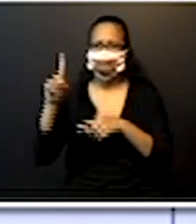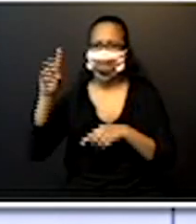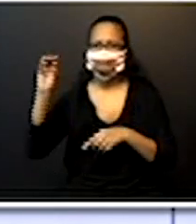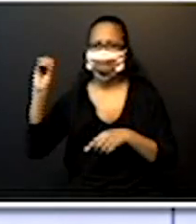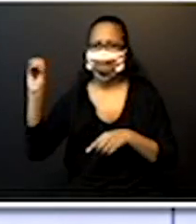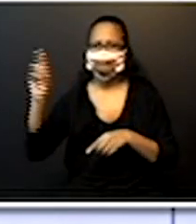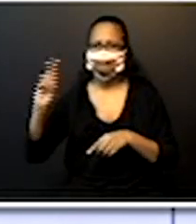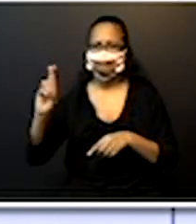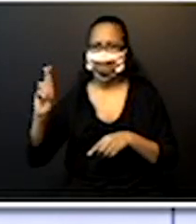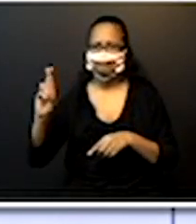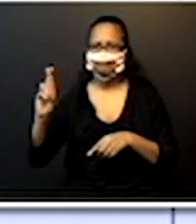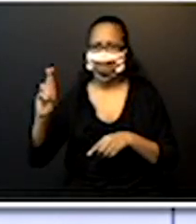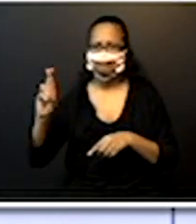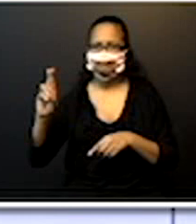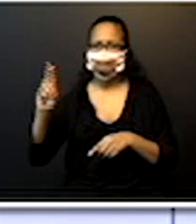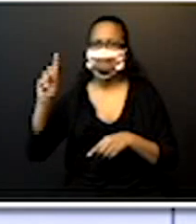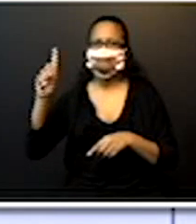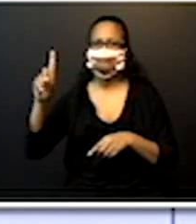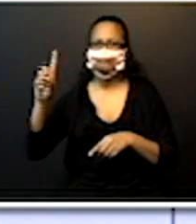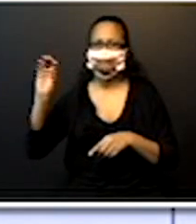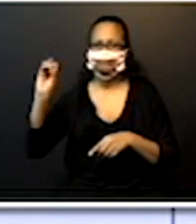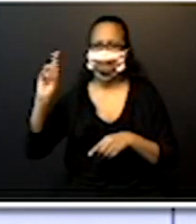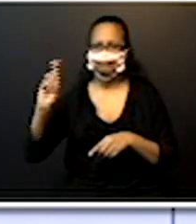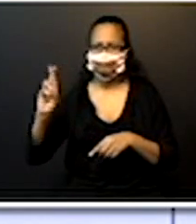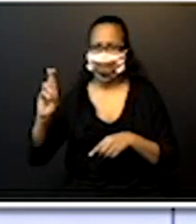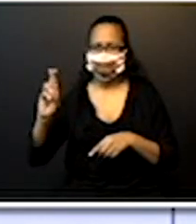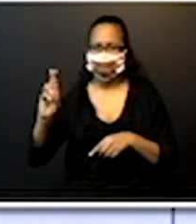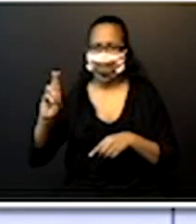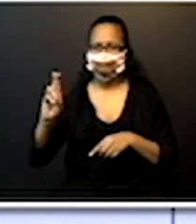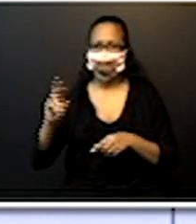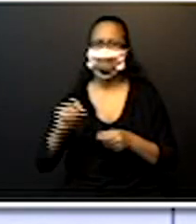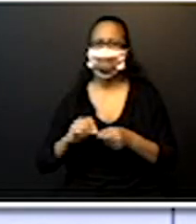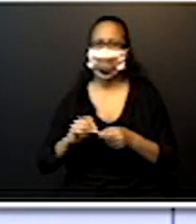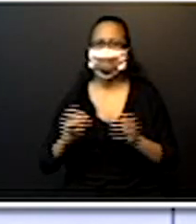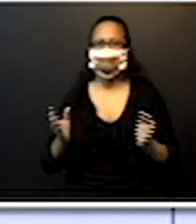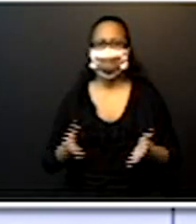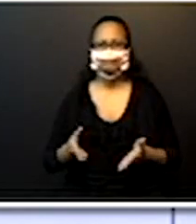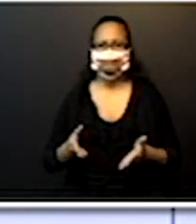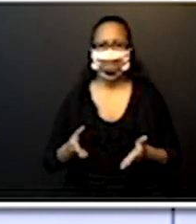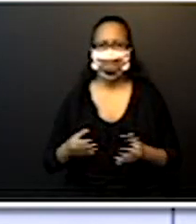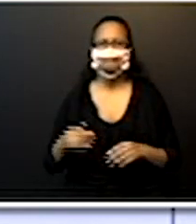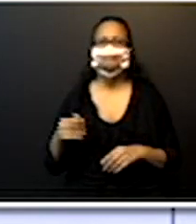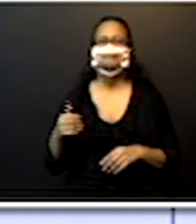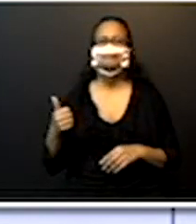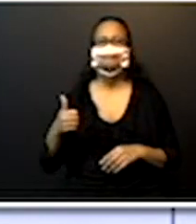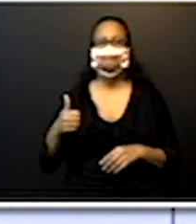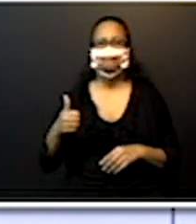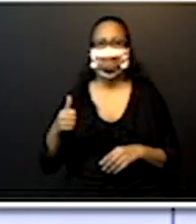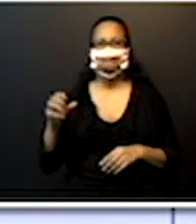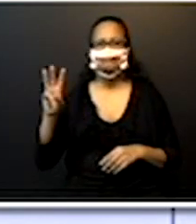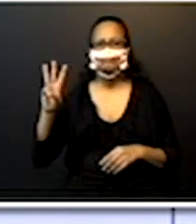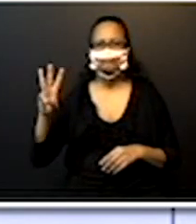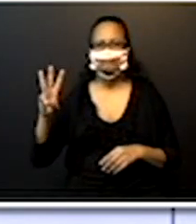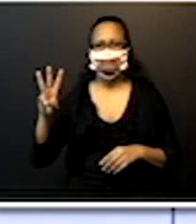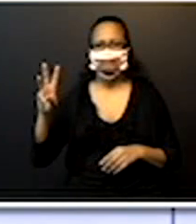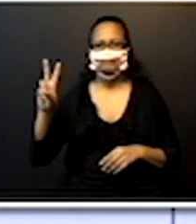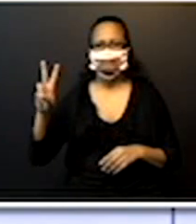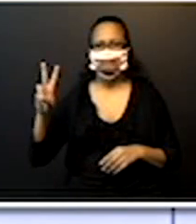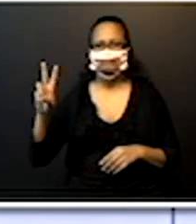notinhas na minha mão? Vamos fazer o primeiro juntos? O primeiro, o valor é 320.